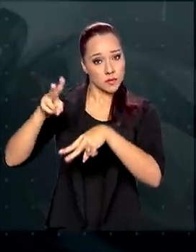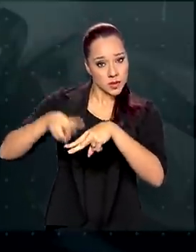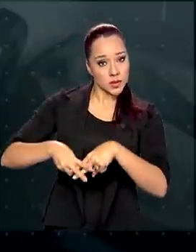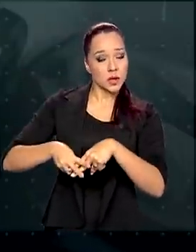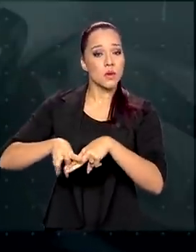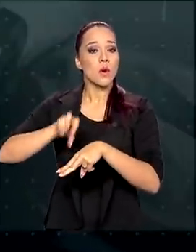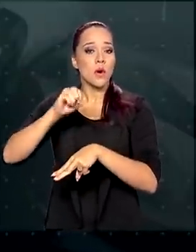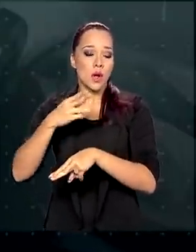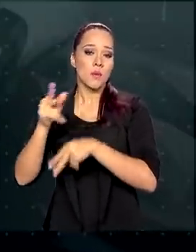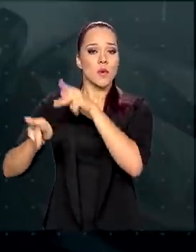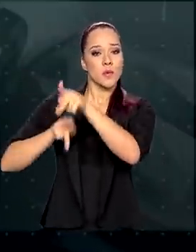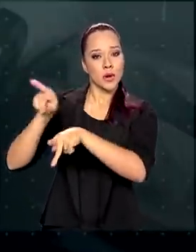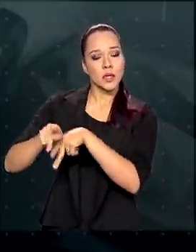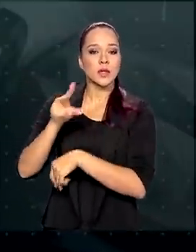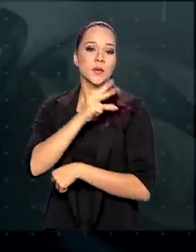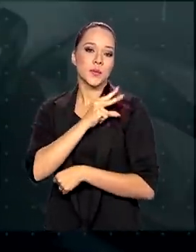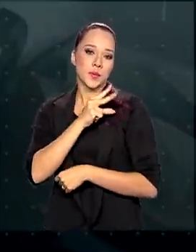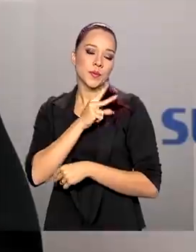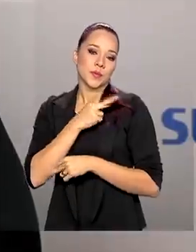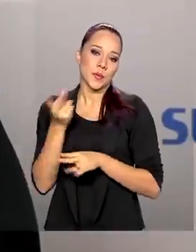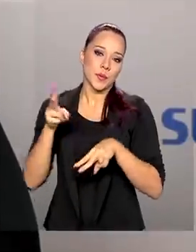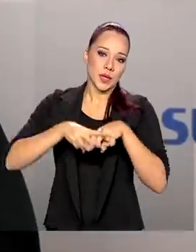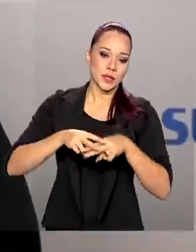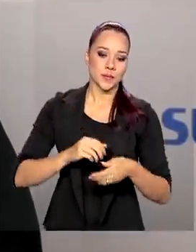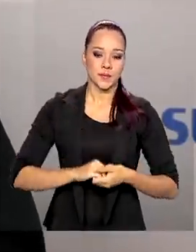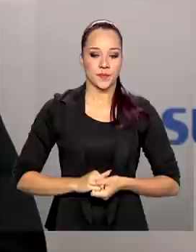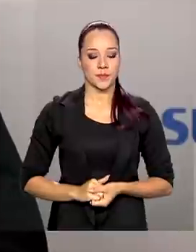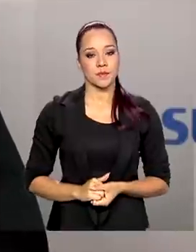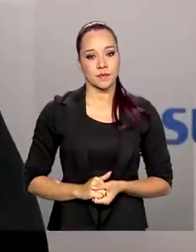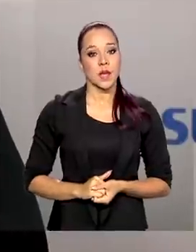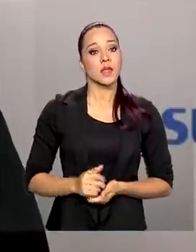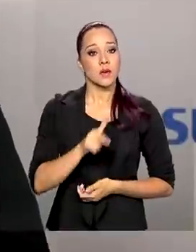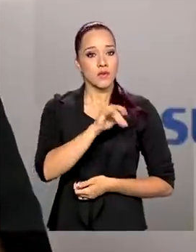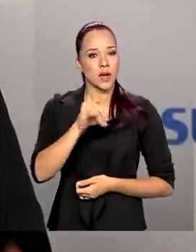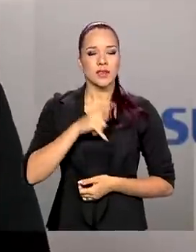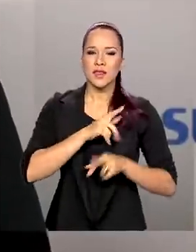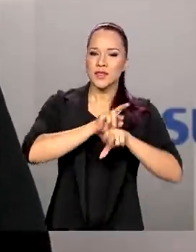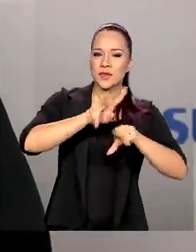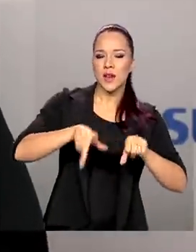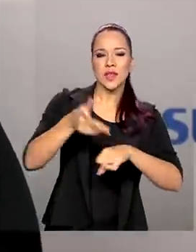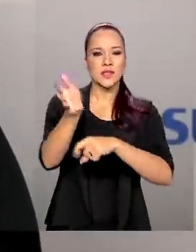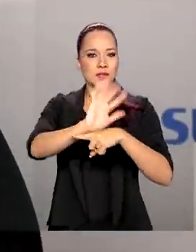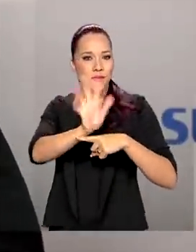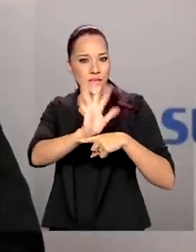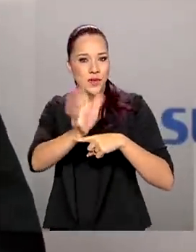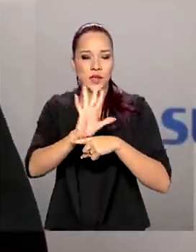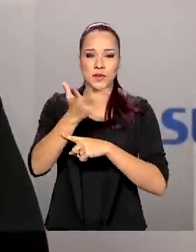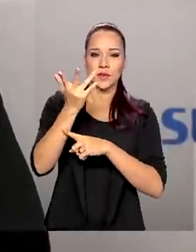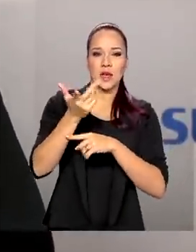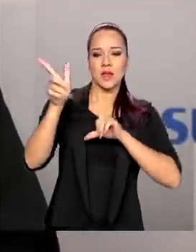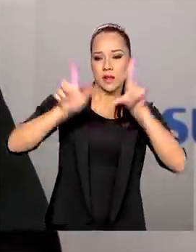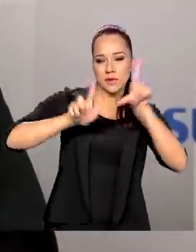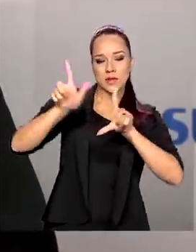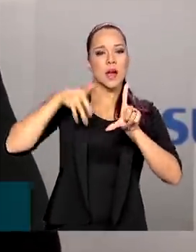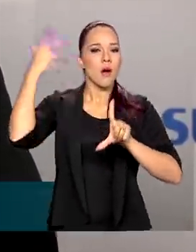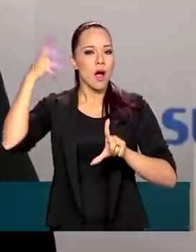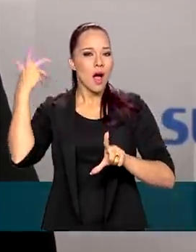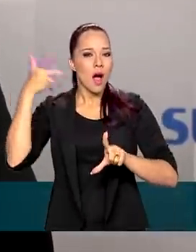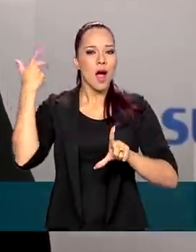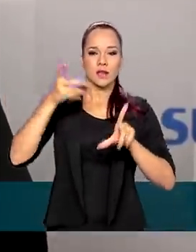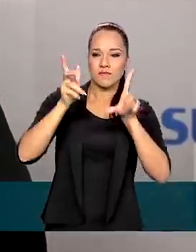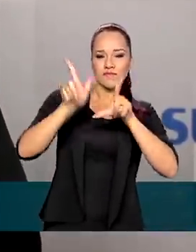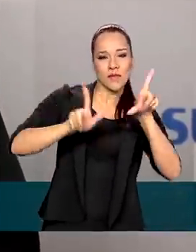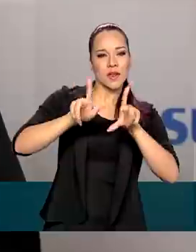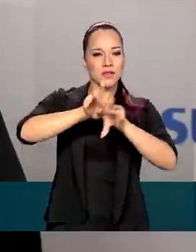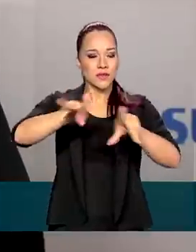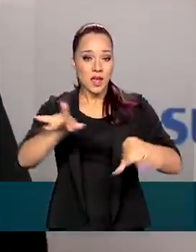e a população privada de liberdade. Serão ministrados vários vídeos na televisão, na rádio, na TV, nas mídias